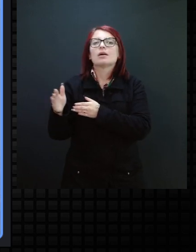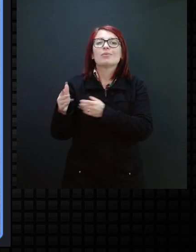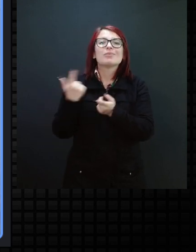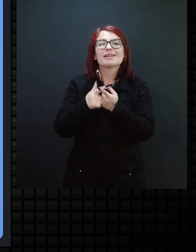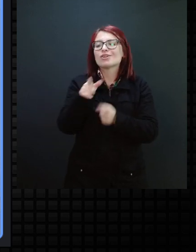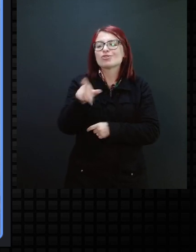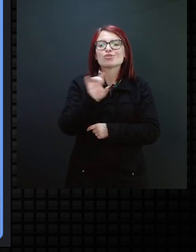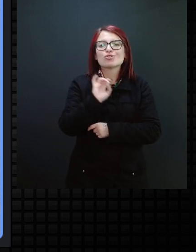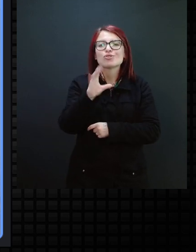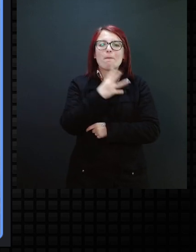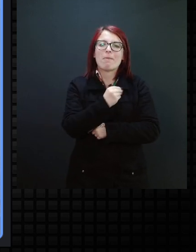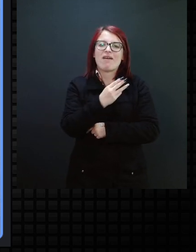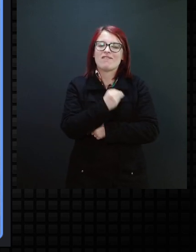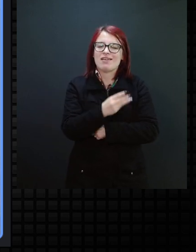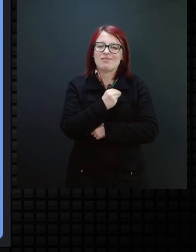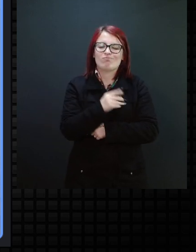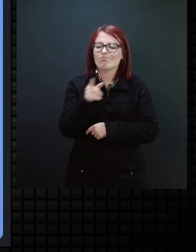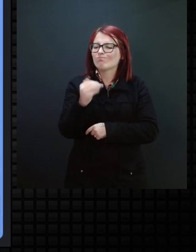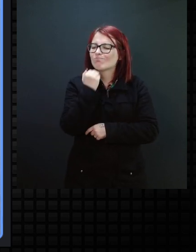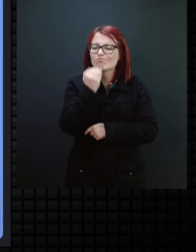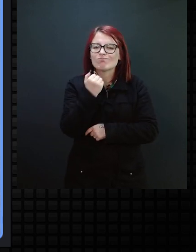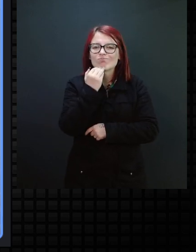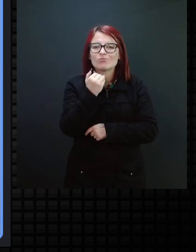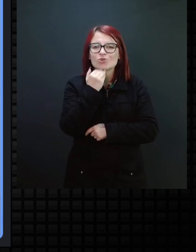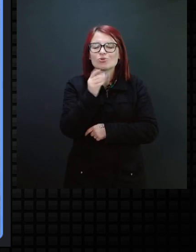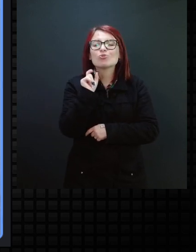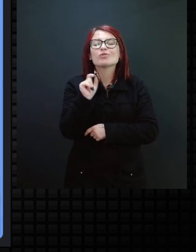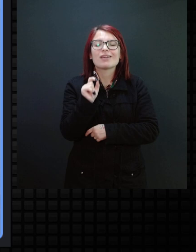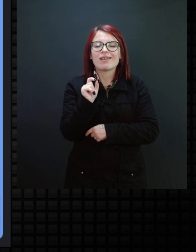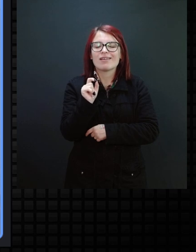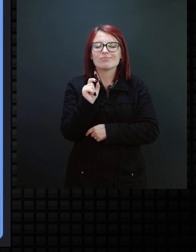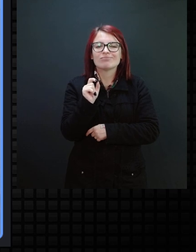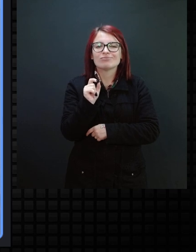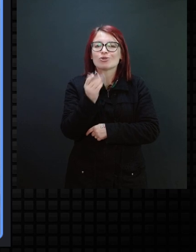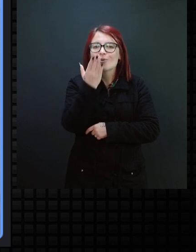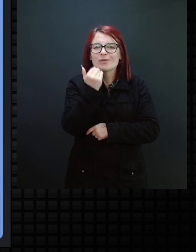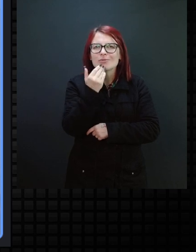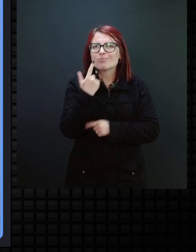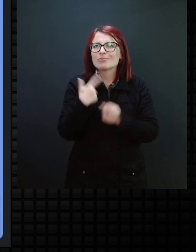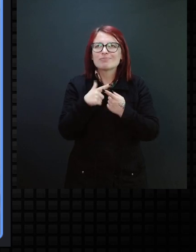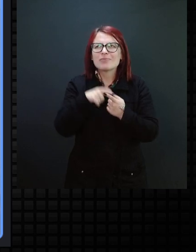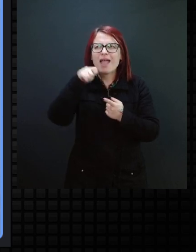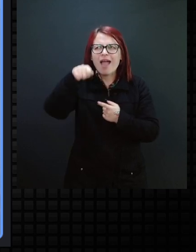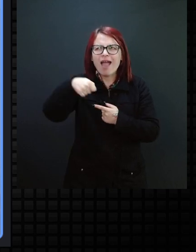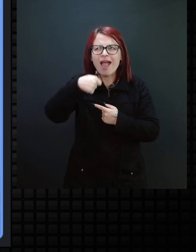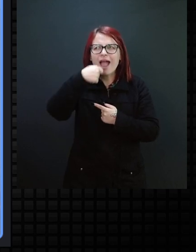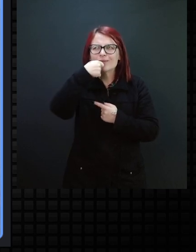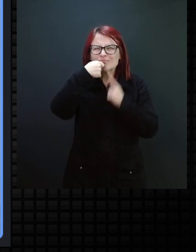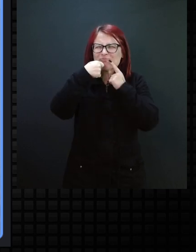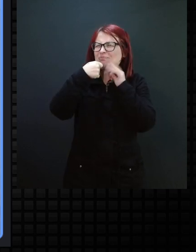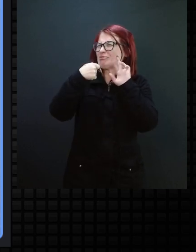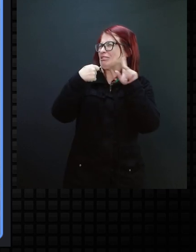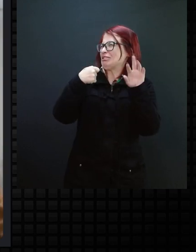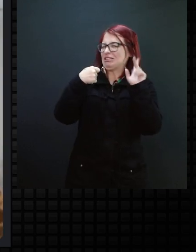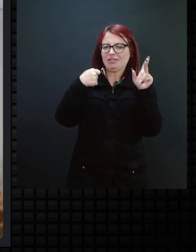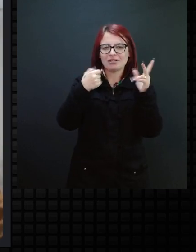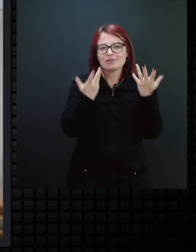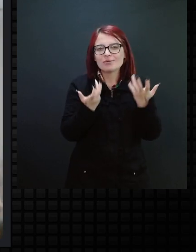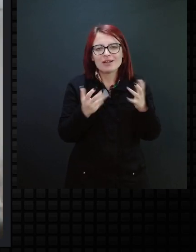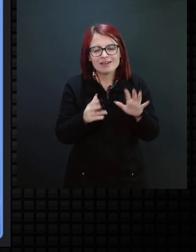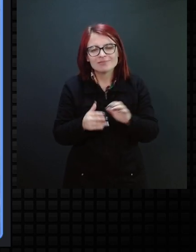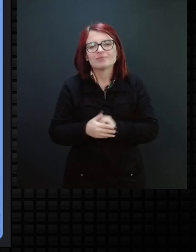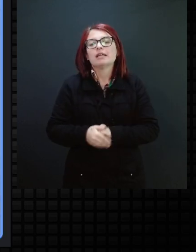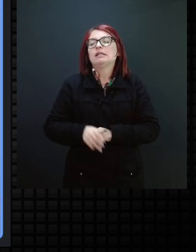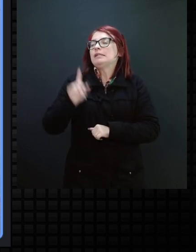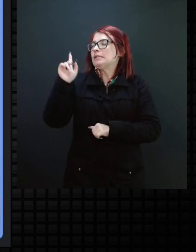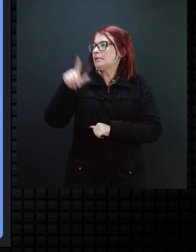Ele não conseguia, né? Que se fosse colocado, sentir a colher na boca. Então, esse foi um